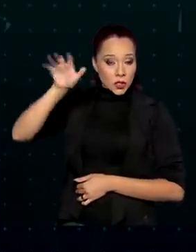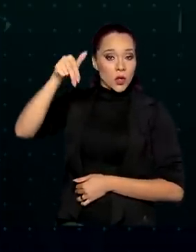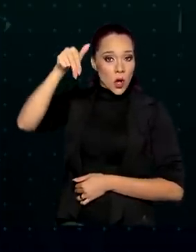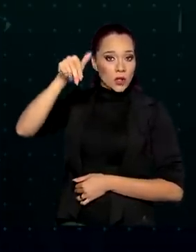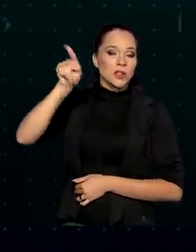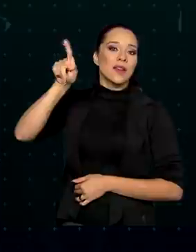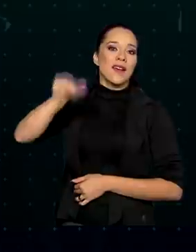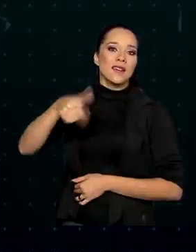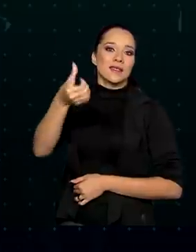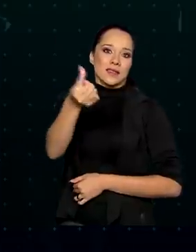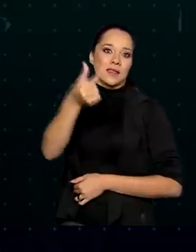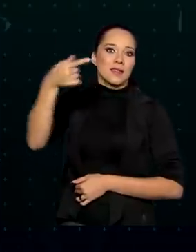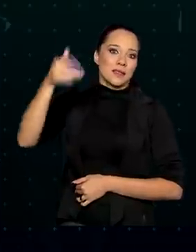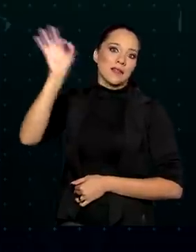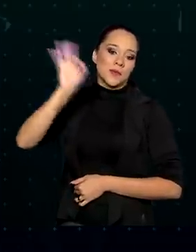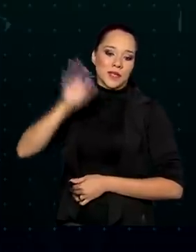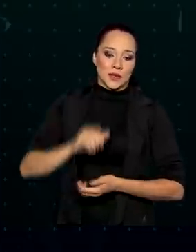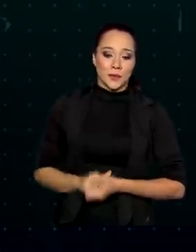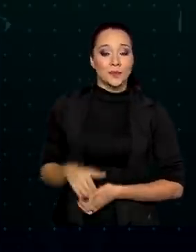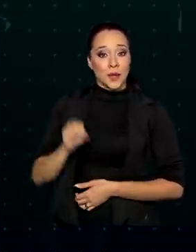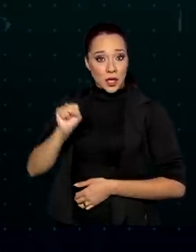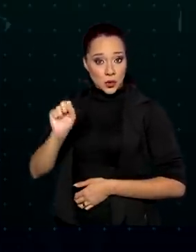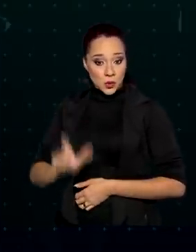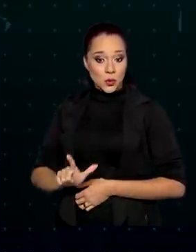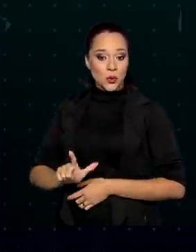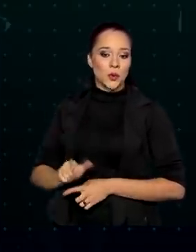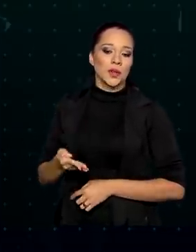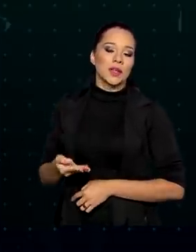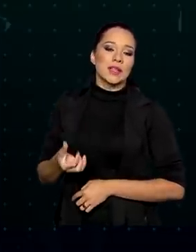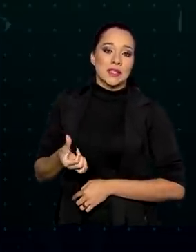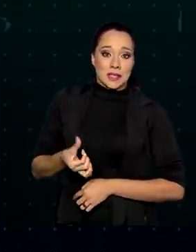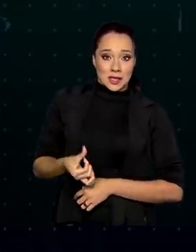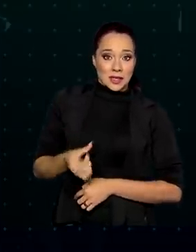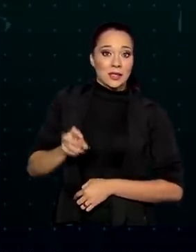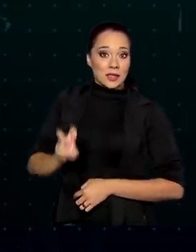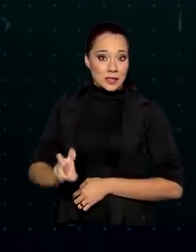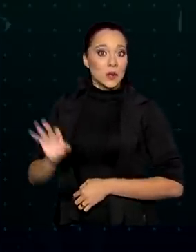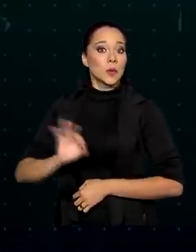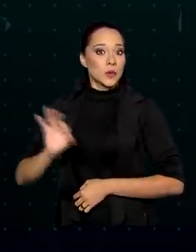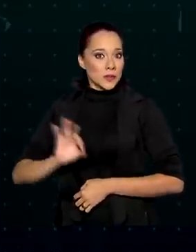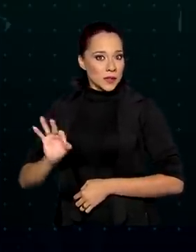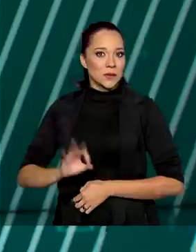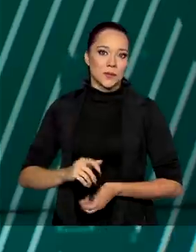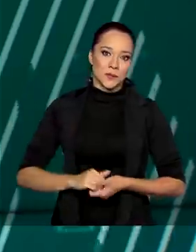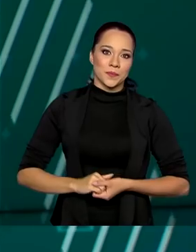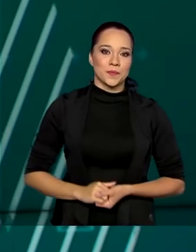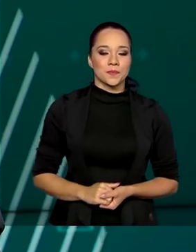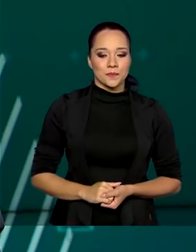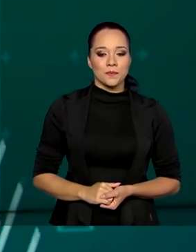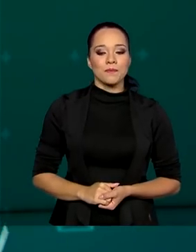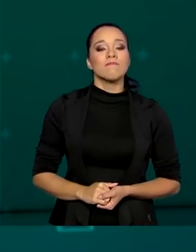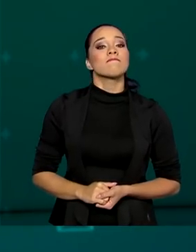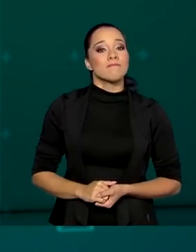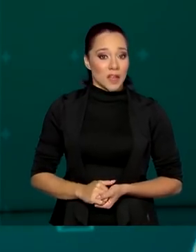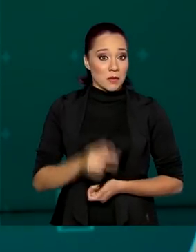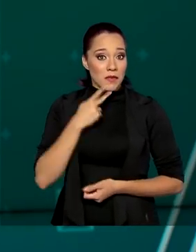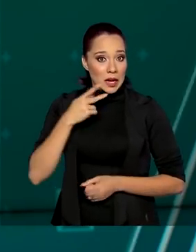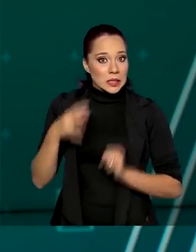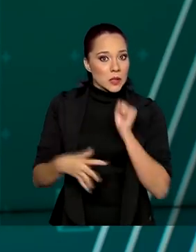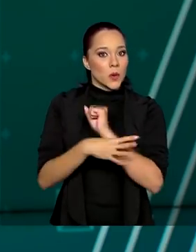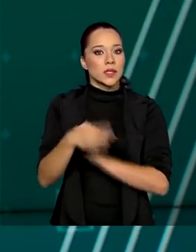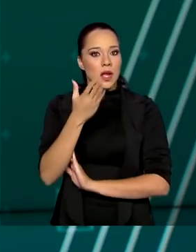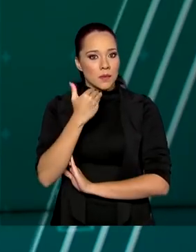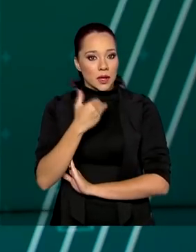67%. E no Sul do país, 65%. E por falar em segurança